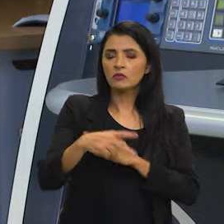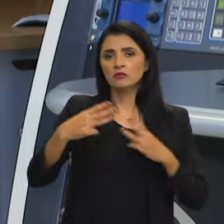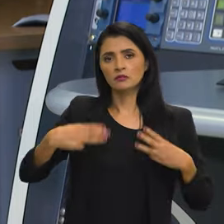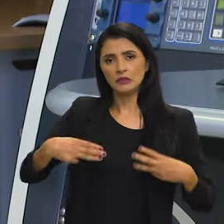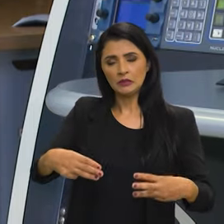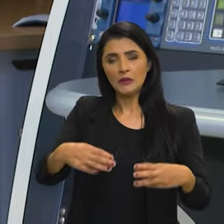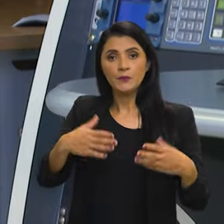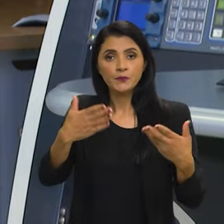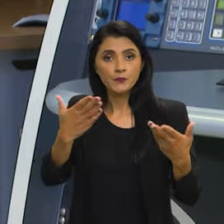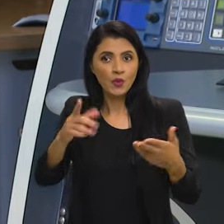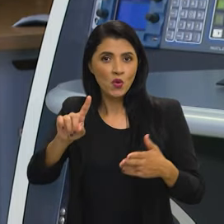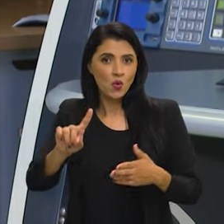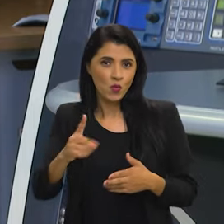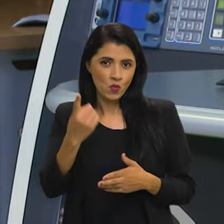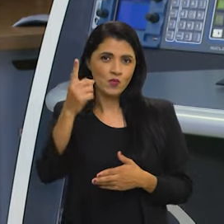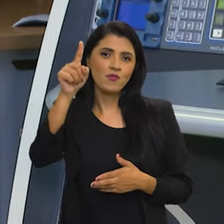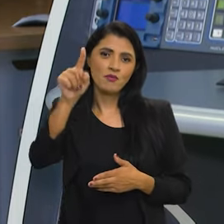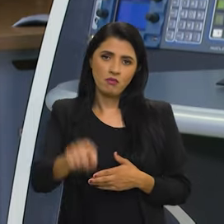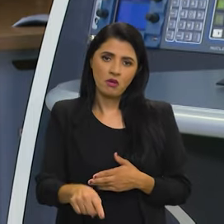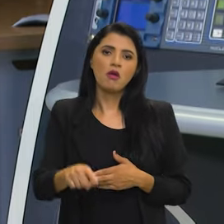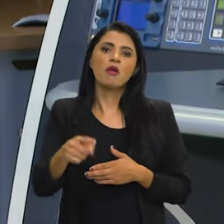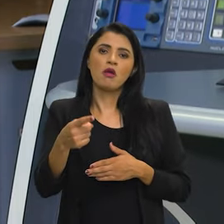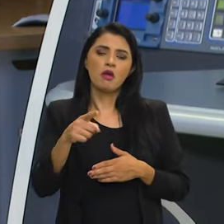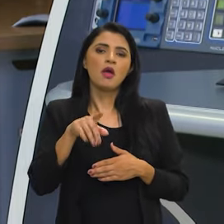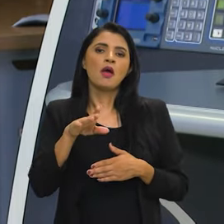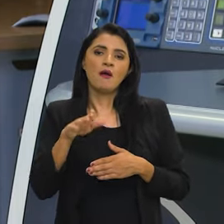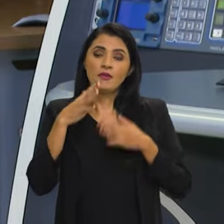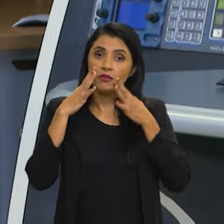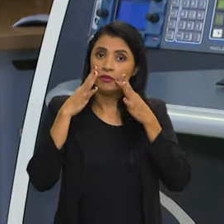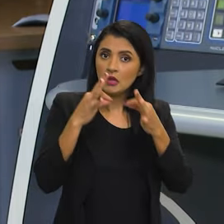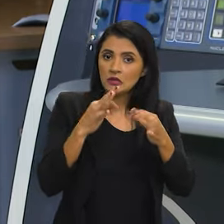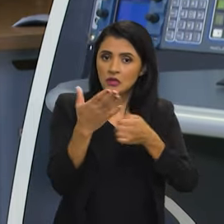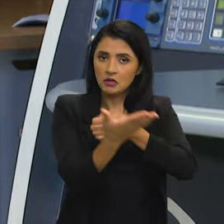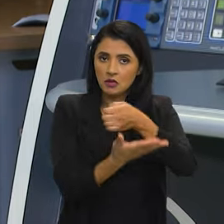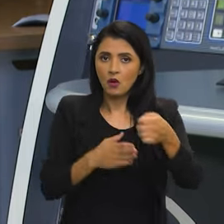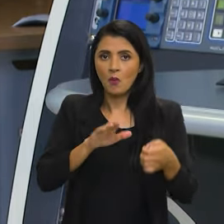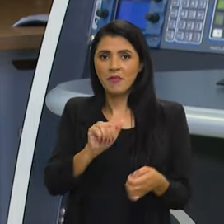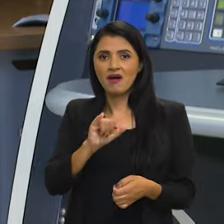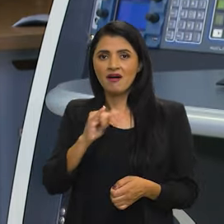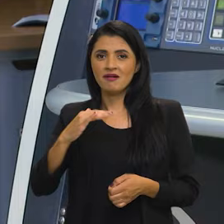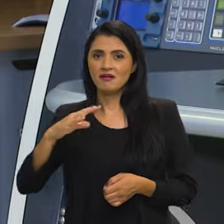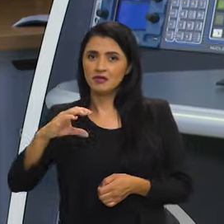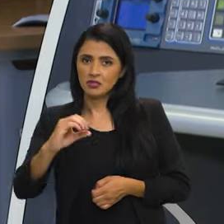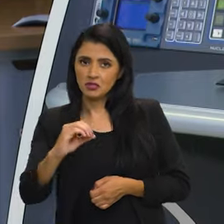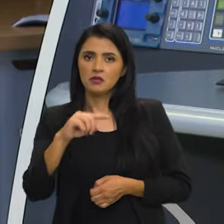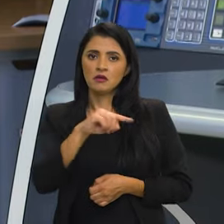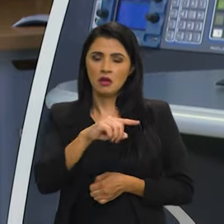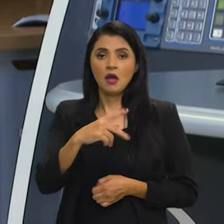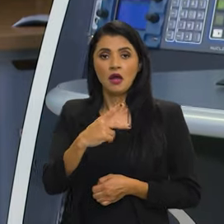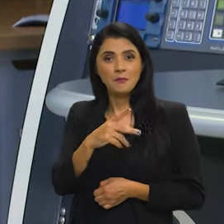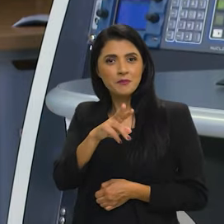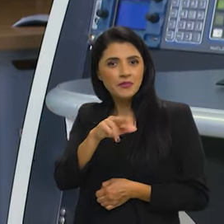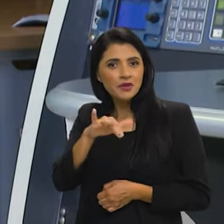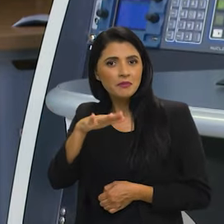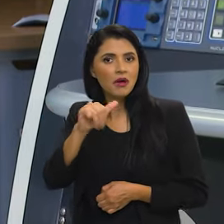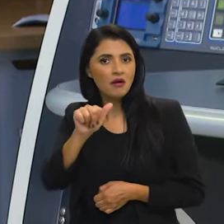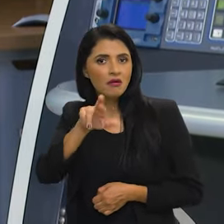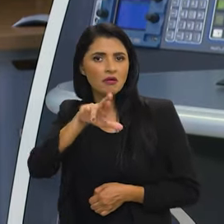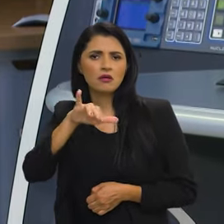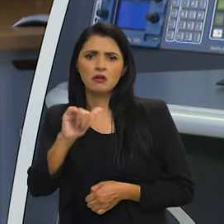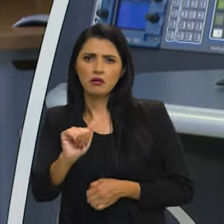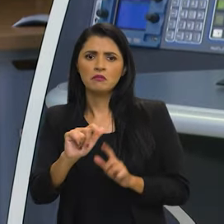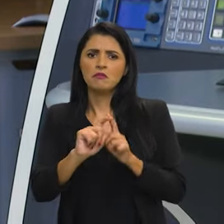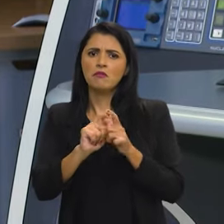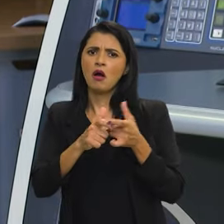do Ministério. Então, uma delas certamente é a atenção básica, atenção primária à saúde. Hoje a gente já tem uma grande porcentagem